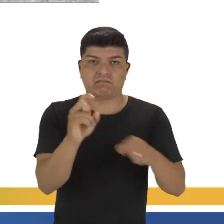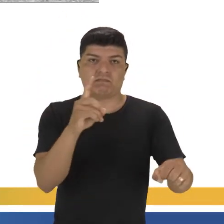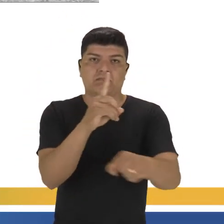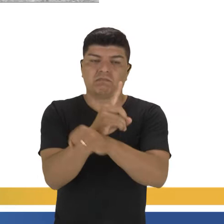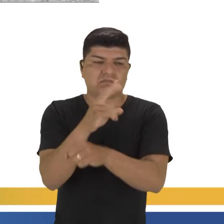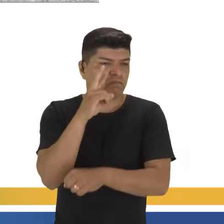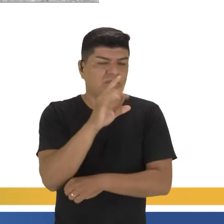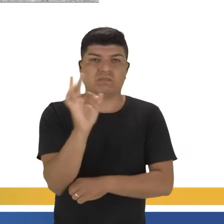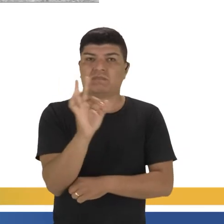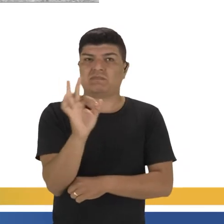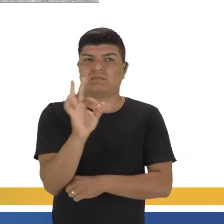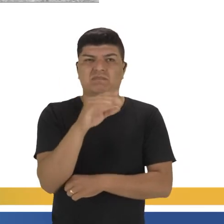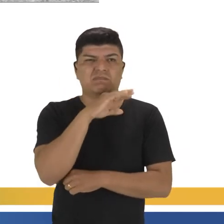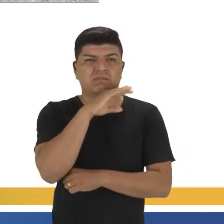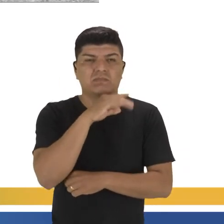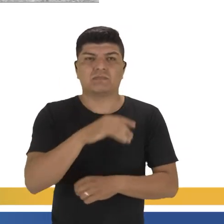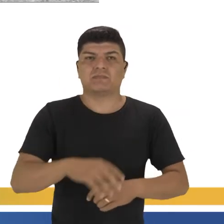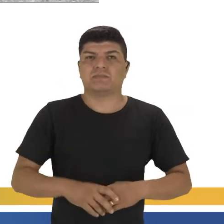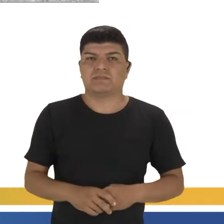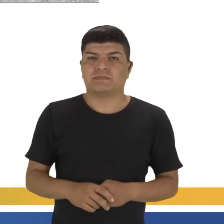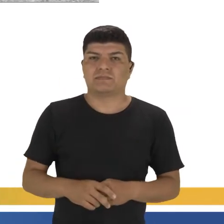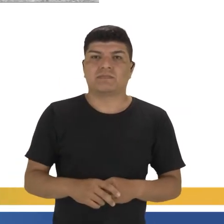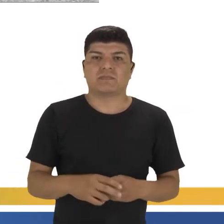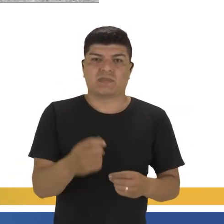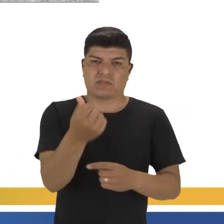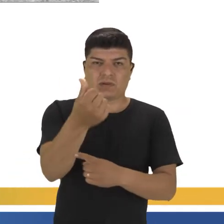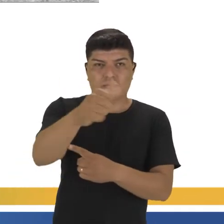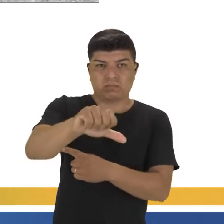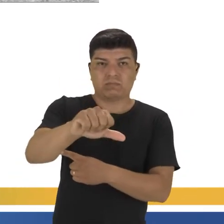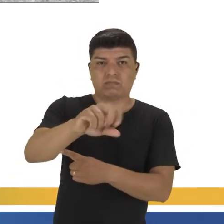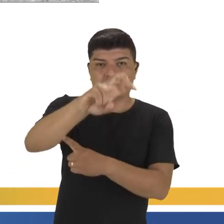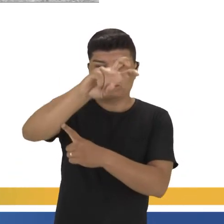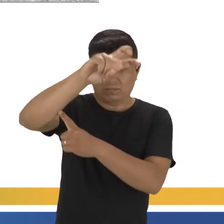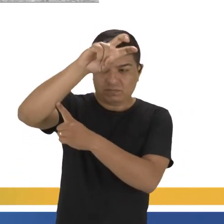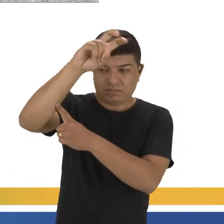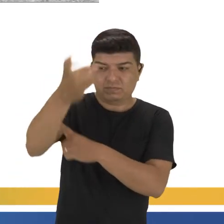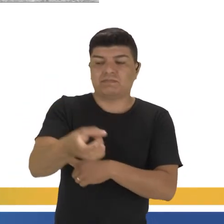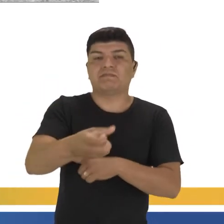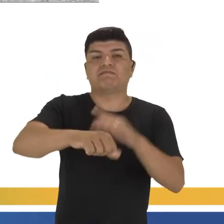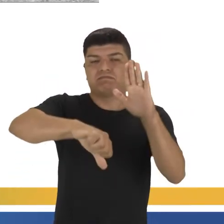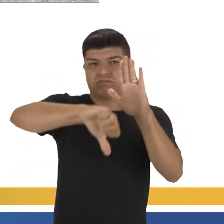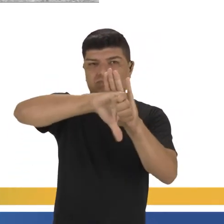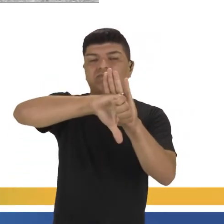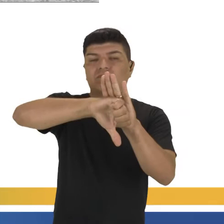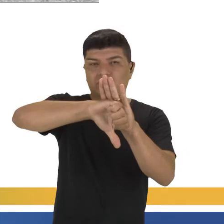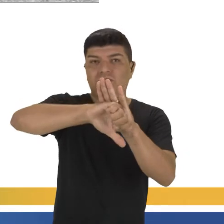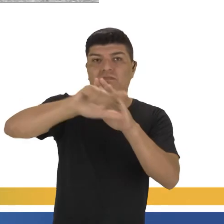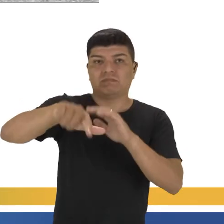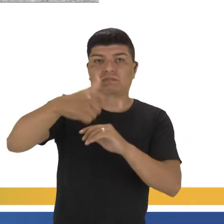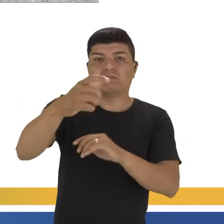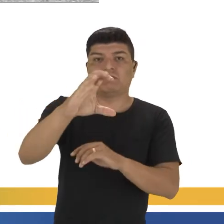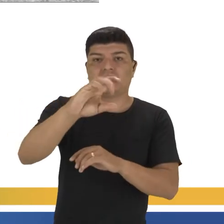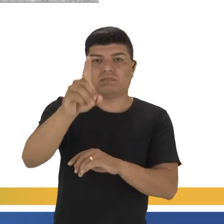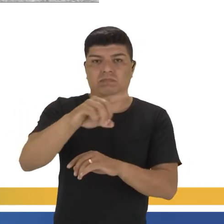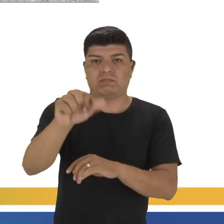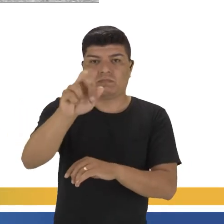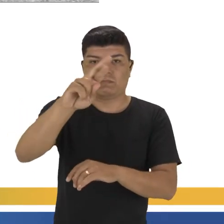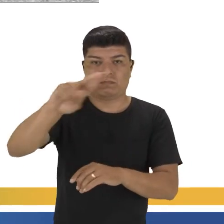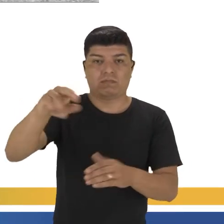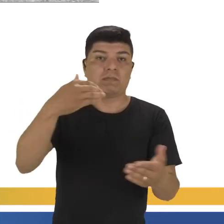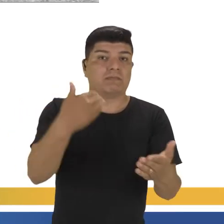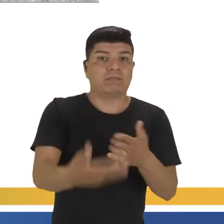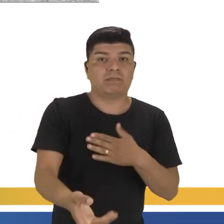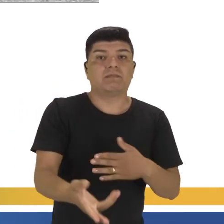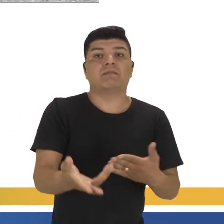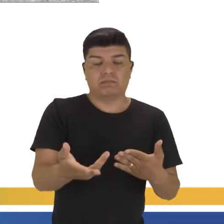e até mesmo pela nobreza. Ruim demais, crise e 5 milhões de mortes, como eu falei. E o Kizar é deposto em fevereiro